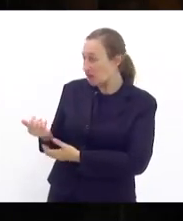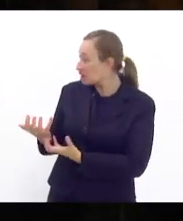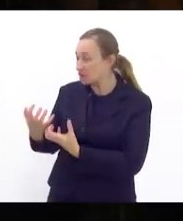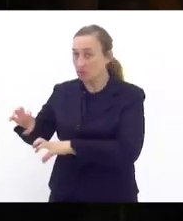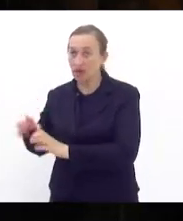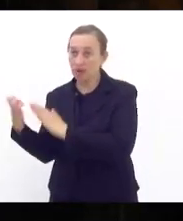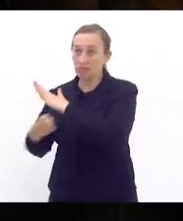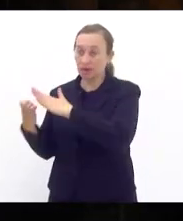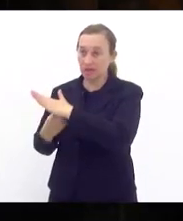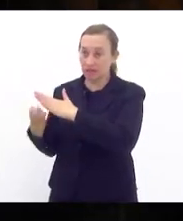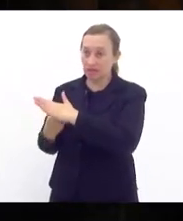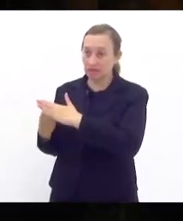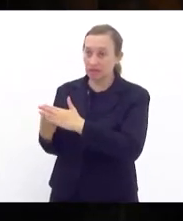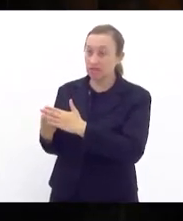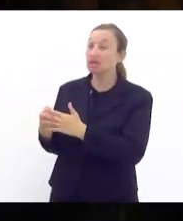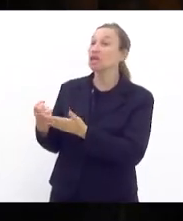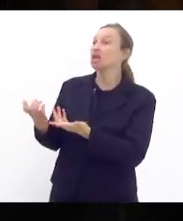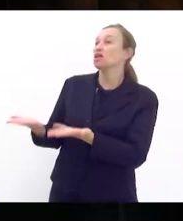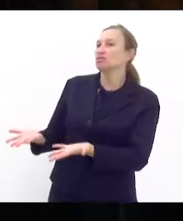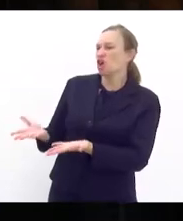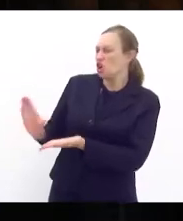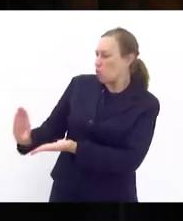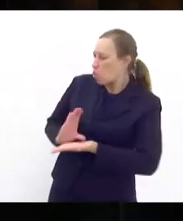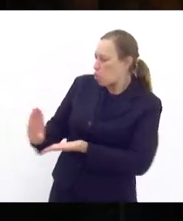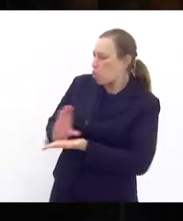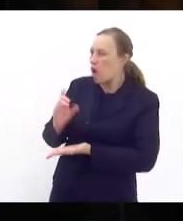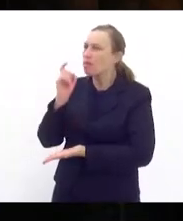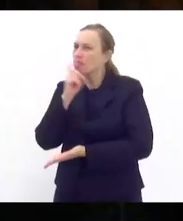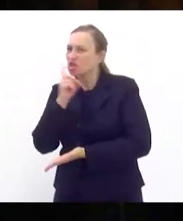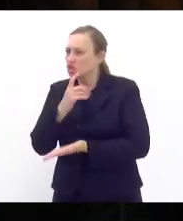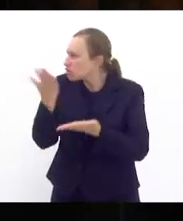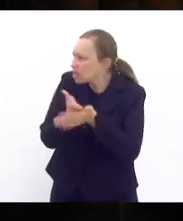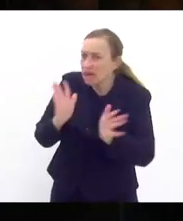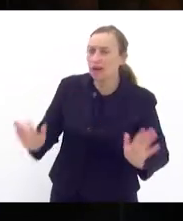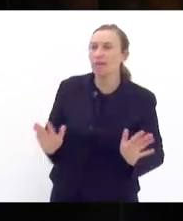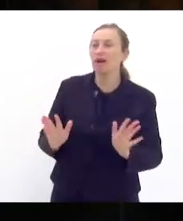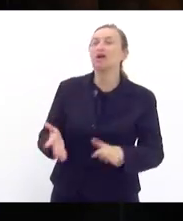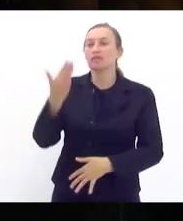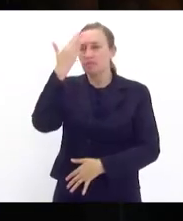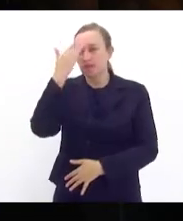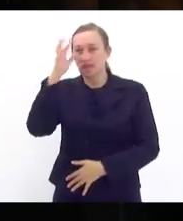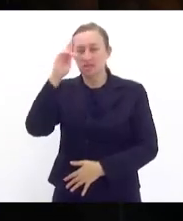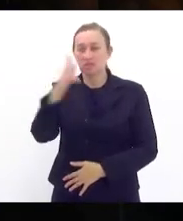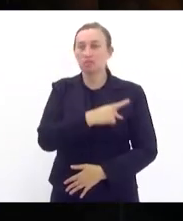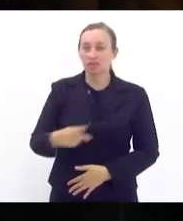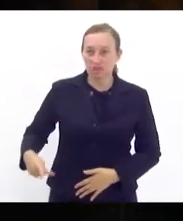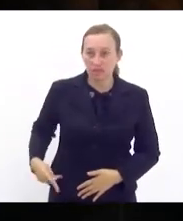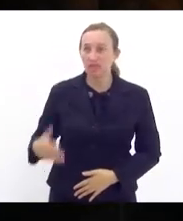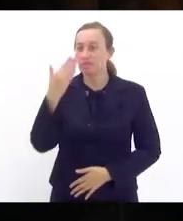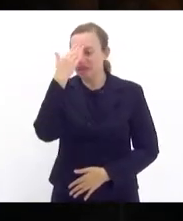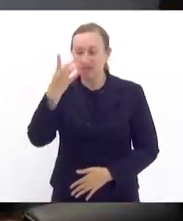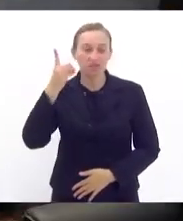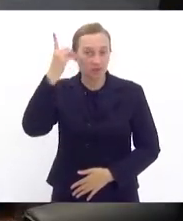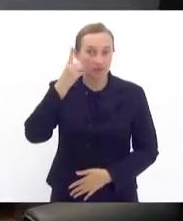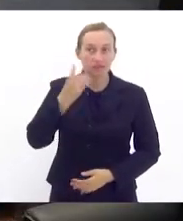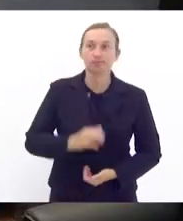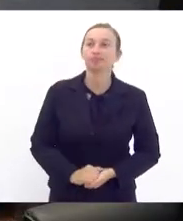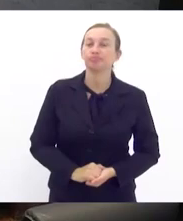ameaça e com mentiras isso tem que acabar muito obrigada senhora presidenta obrigada deputada